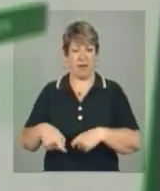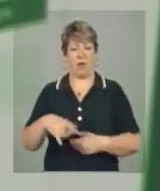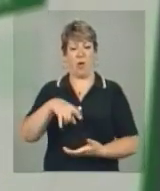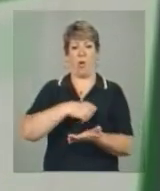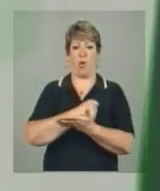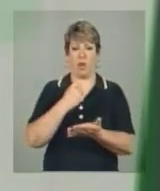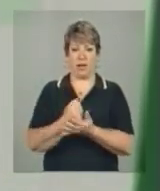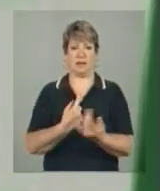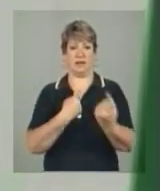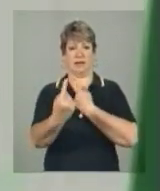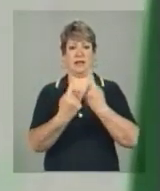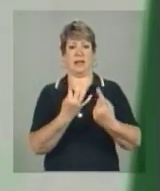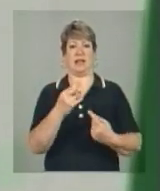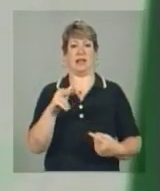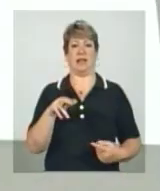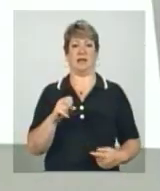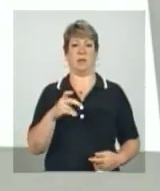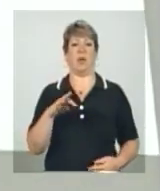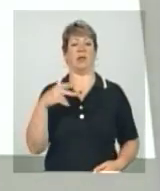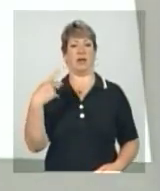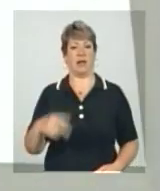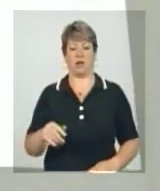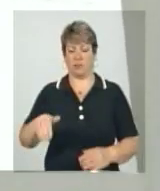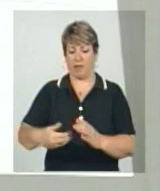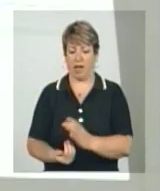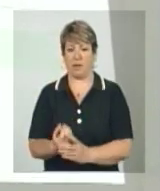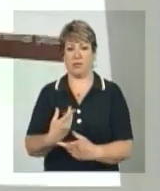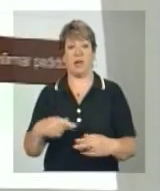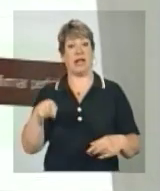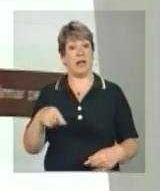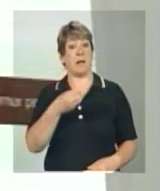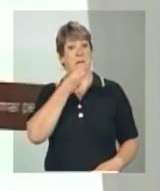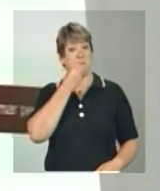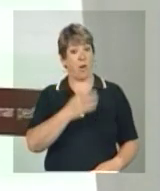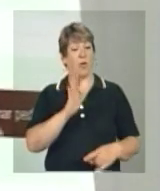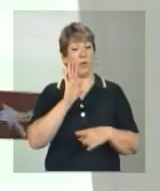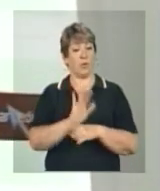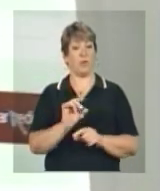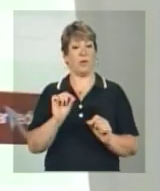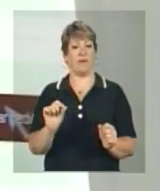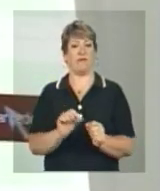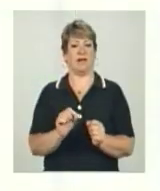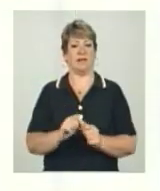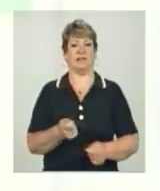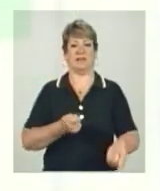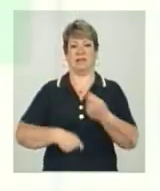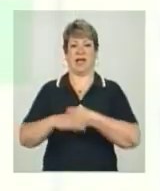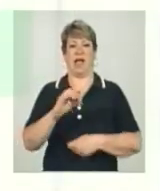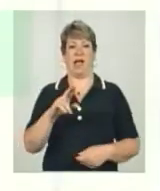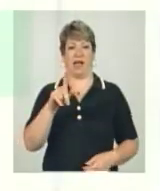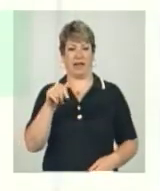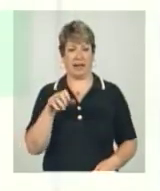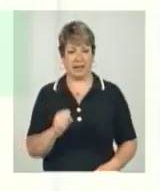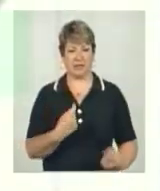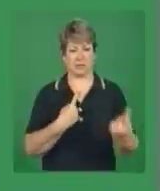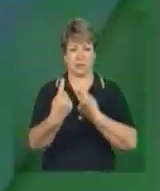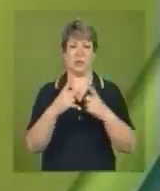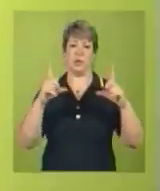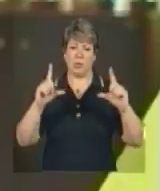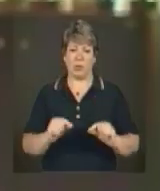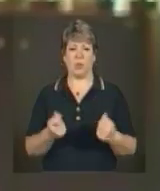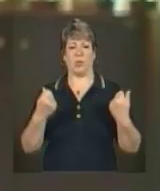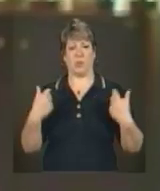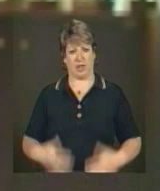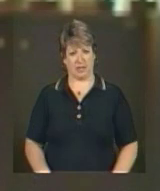transporte para a sua produção. Isso assegura maior eficiência na formação de cargas e redução de custos.